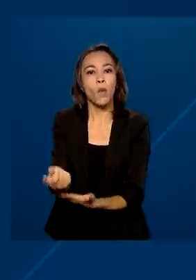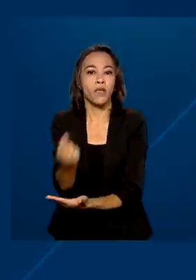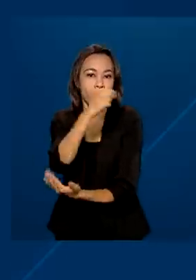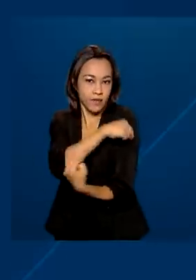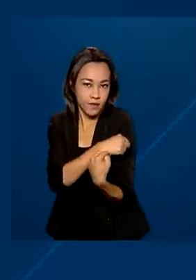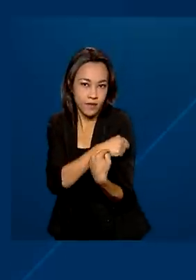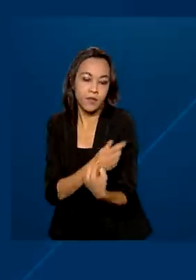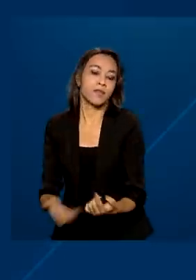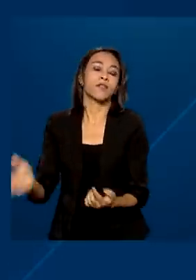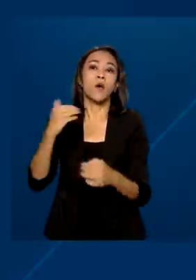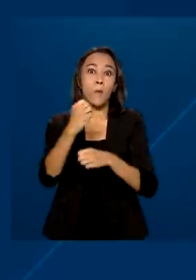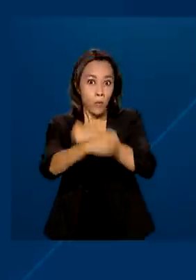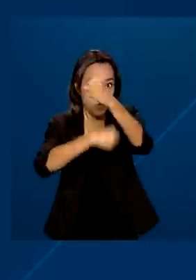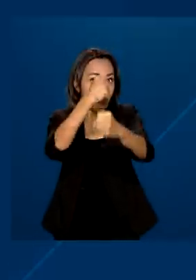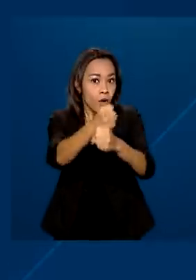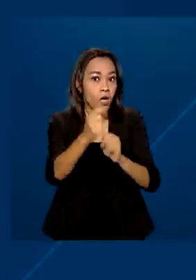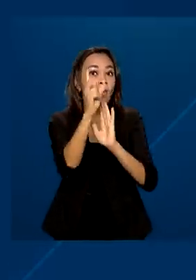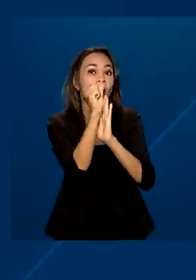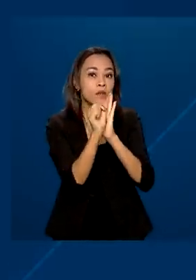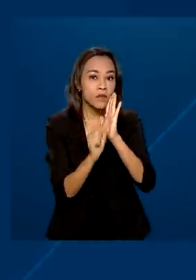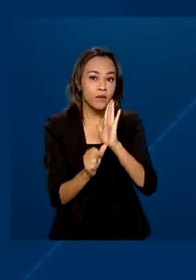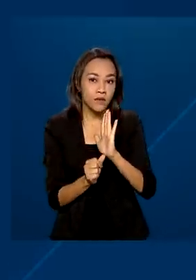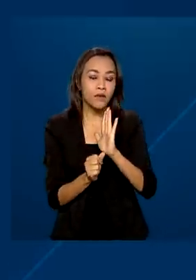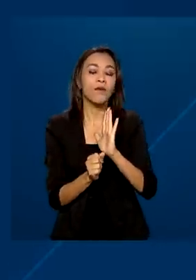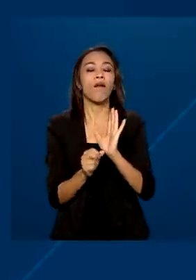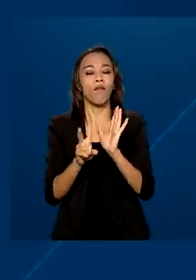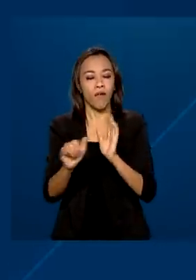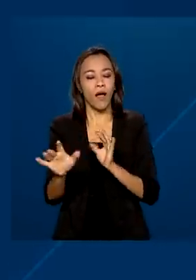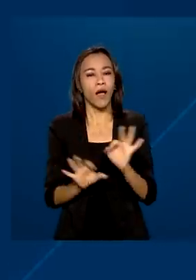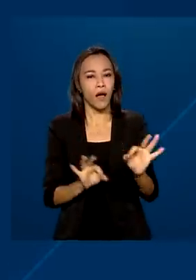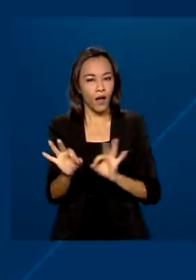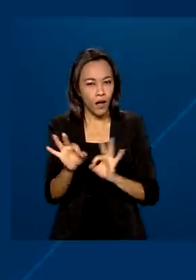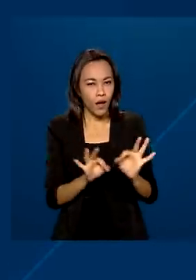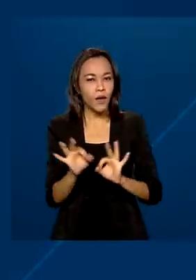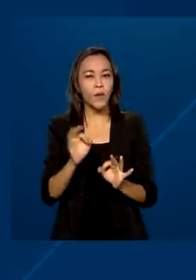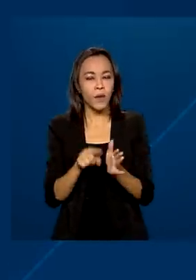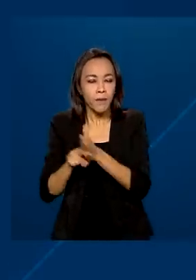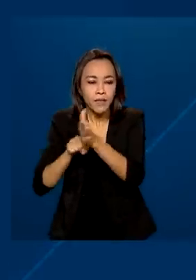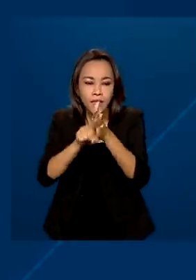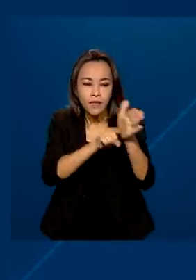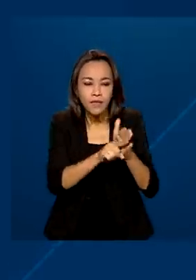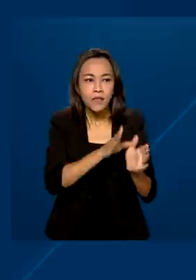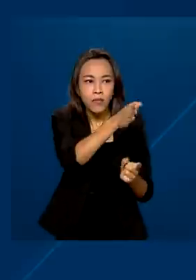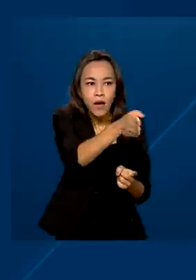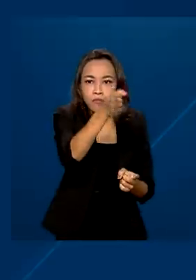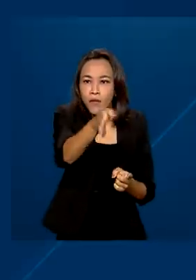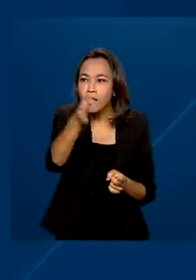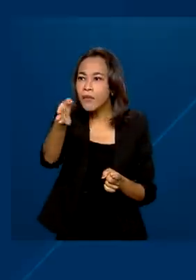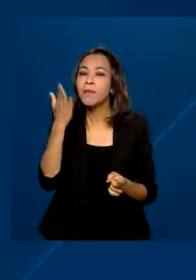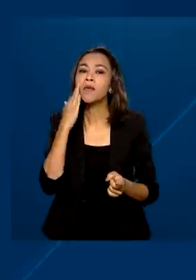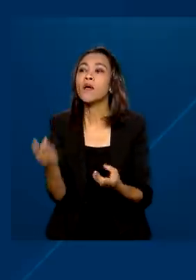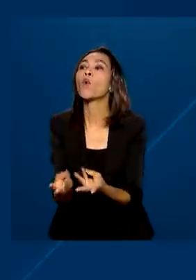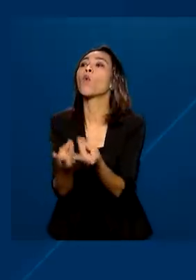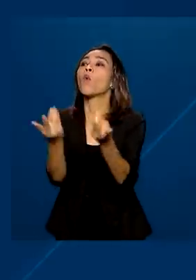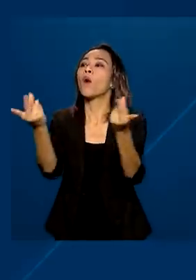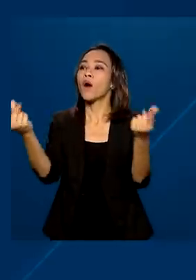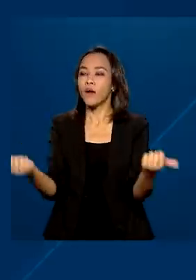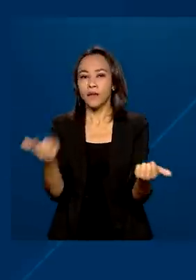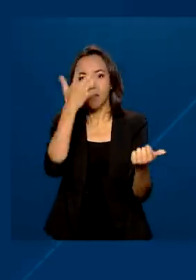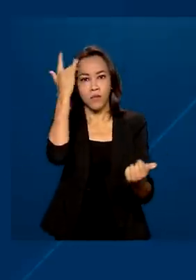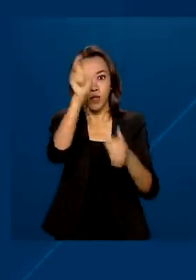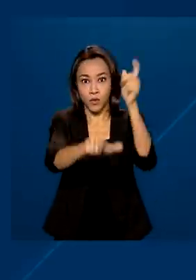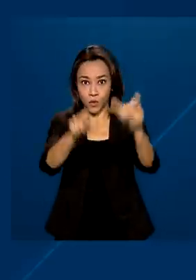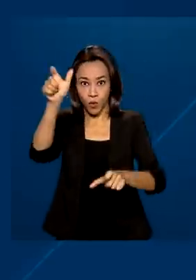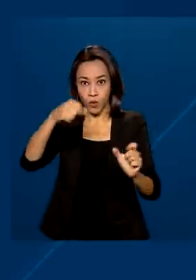O orçamento do ano que vem também vai priorizar a realização do Censo 2022, que faz a contagem da população brasileira